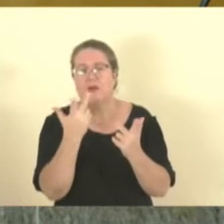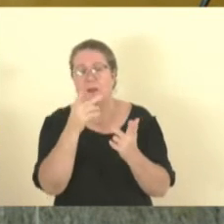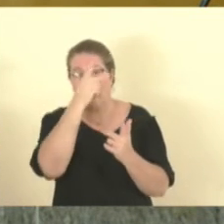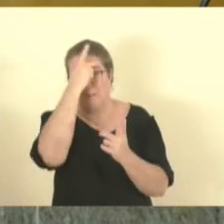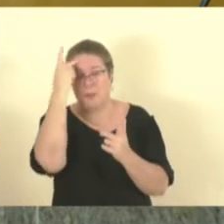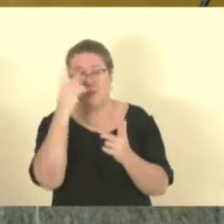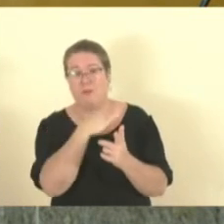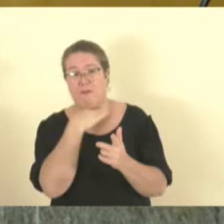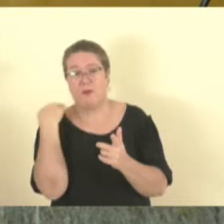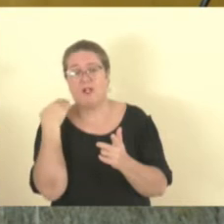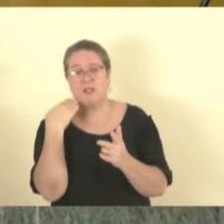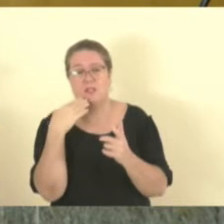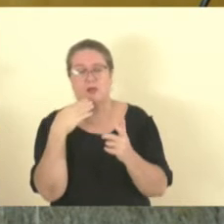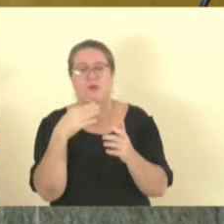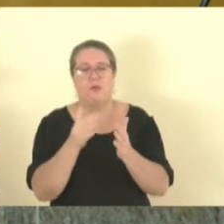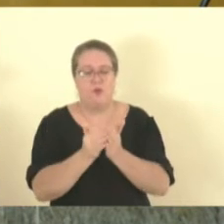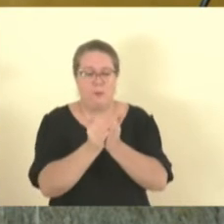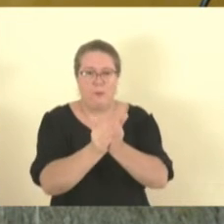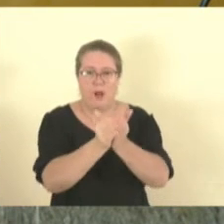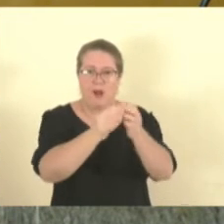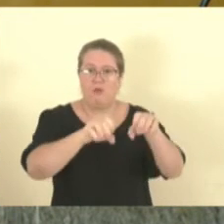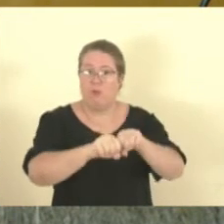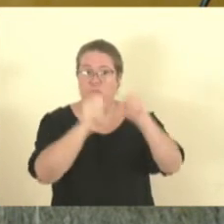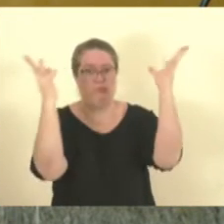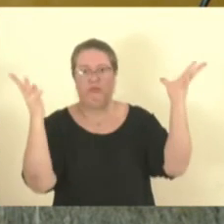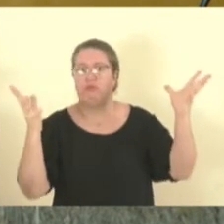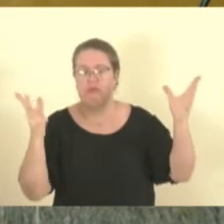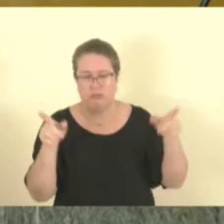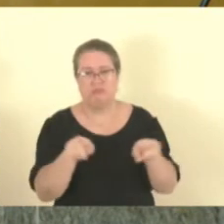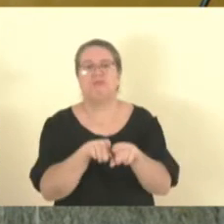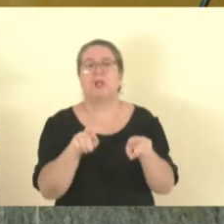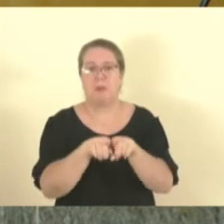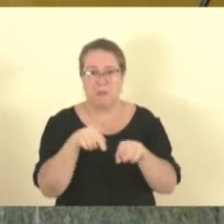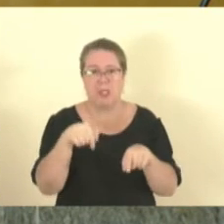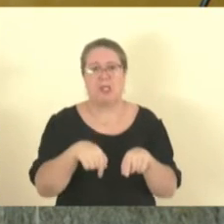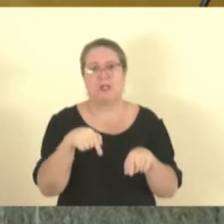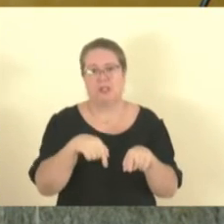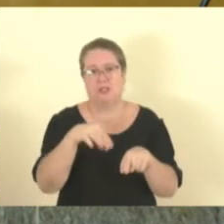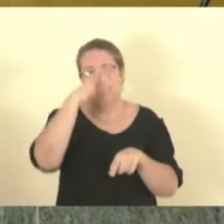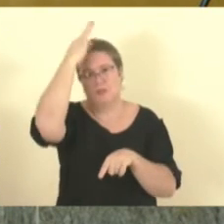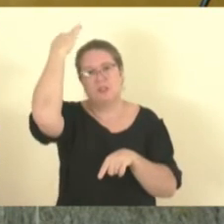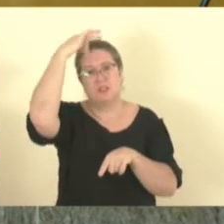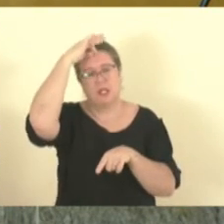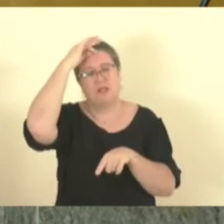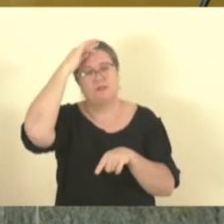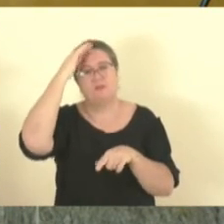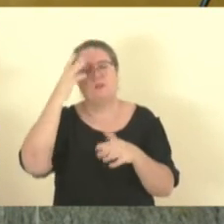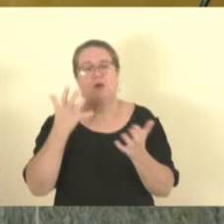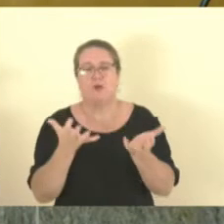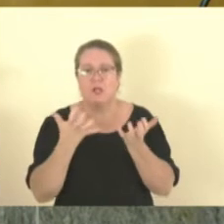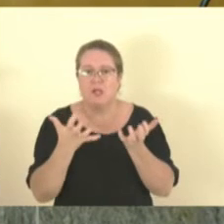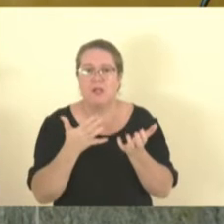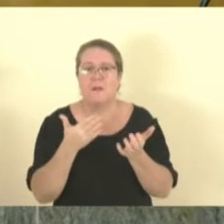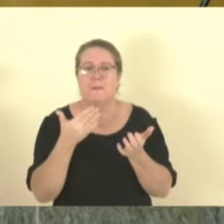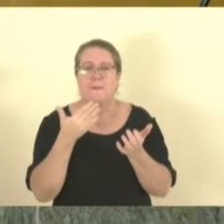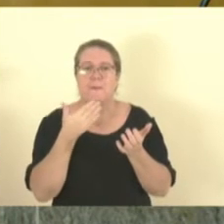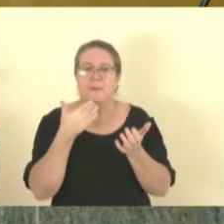aí numa explosão de uma lancha. Então a Capitania dos Portos aqui, eu sei que faz um trabalho brilhante, está atenta